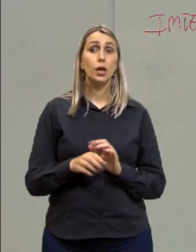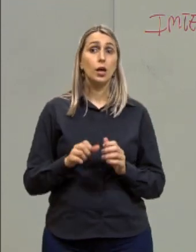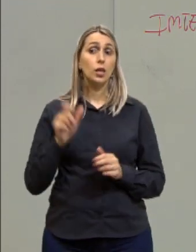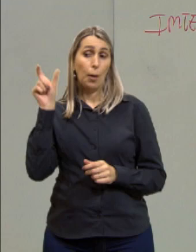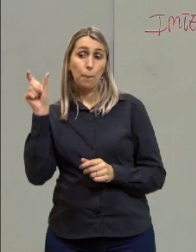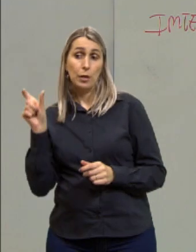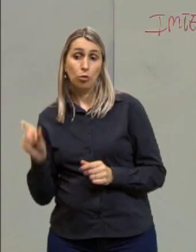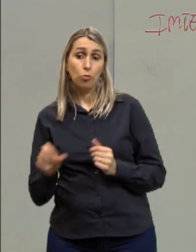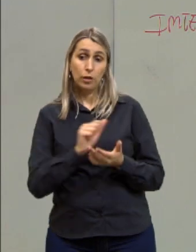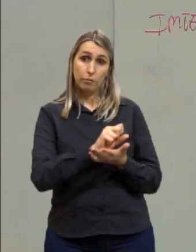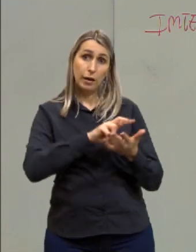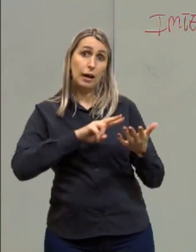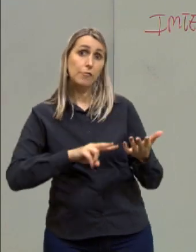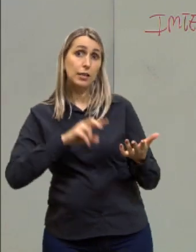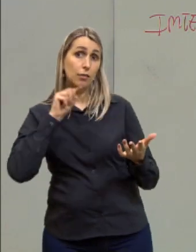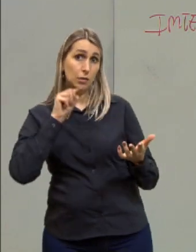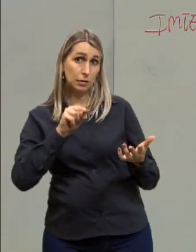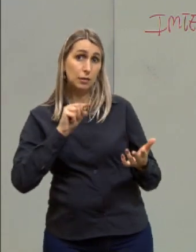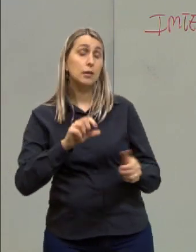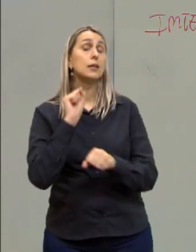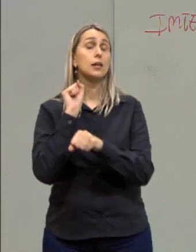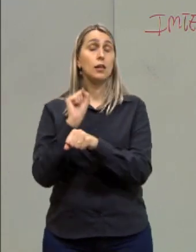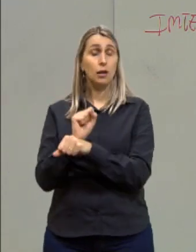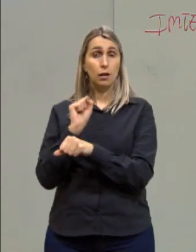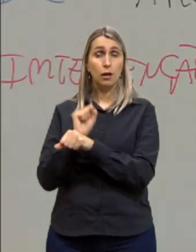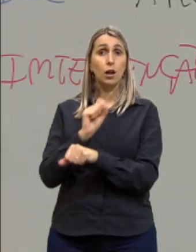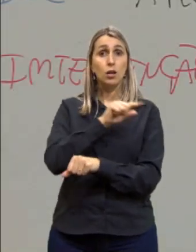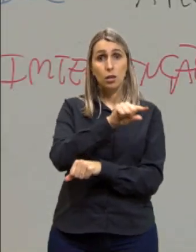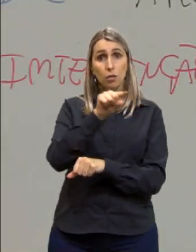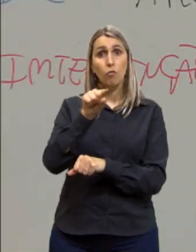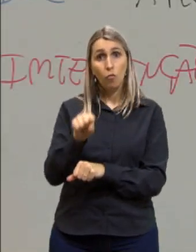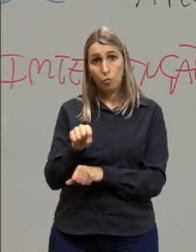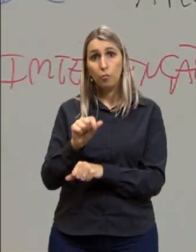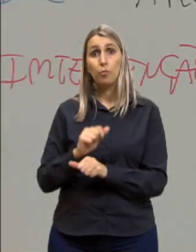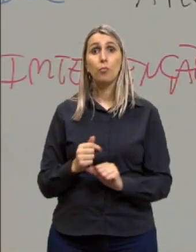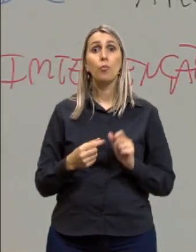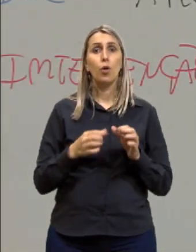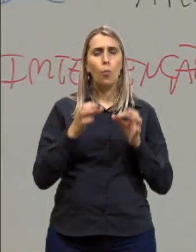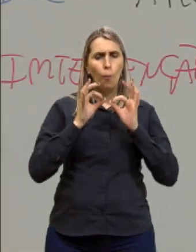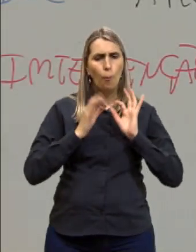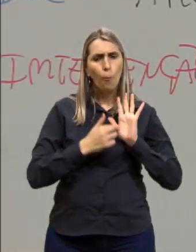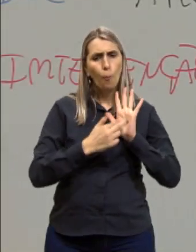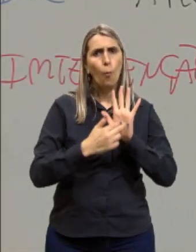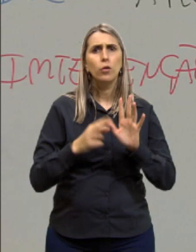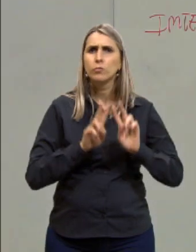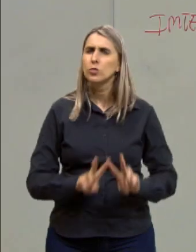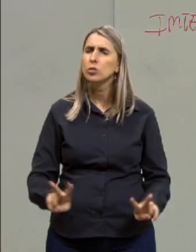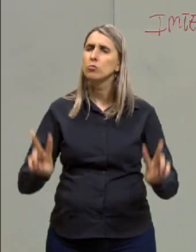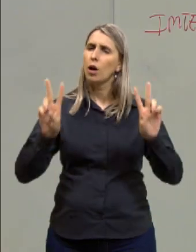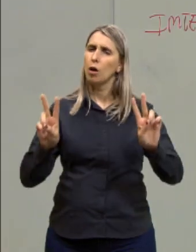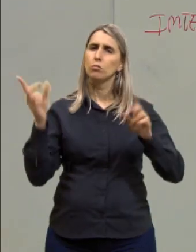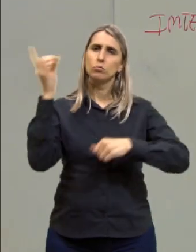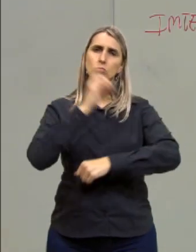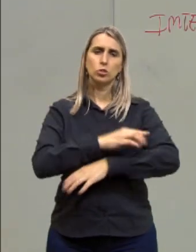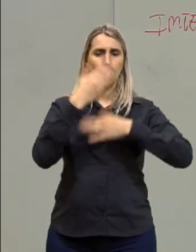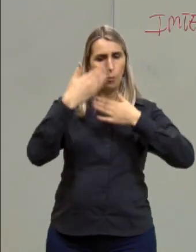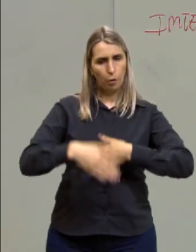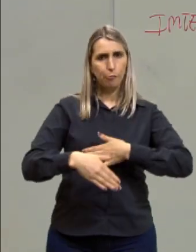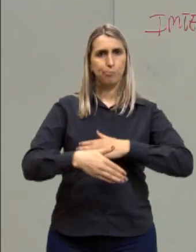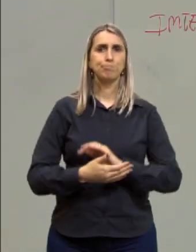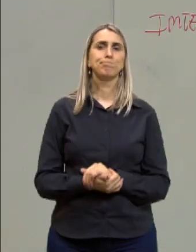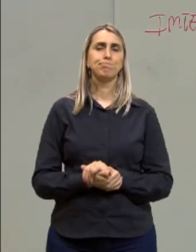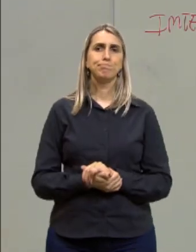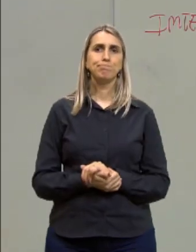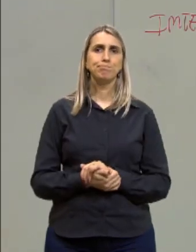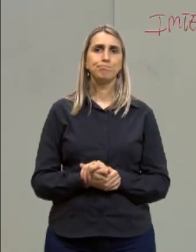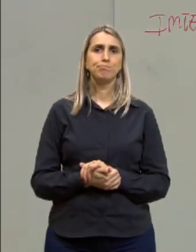espera que vocês deixem explícito no dia da prova, tá? Isso aqui é um projeto de texto,